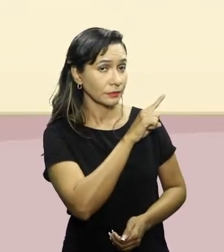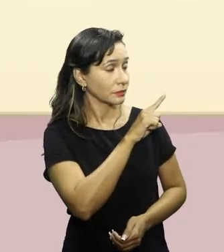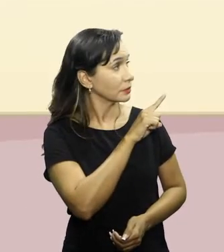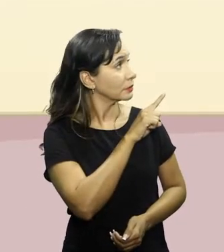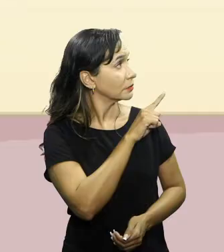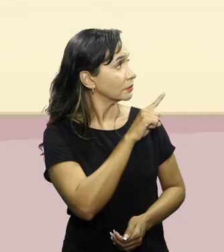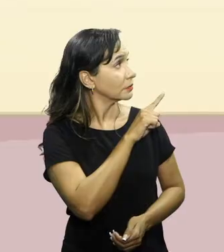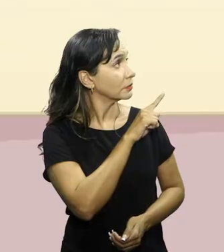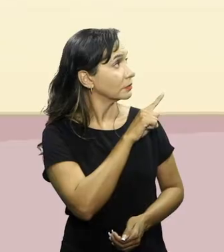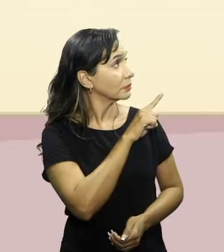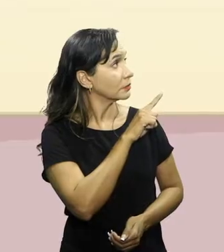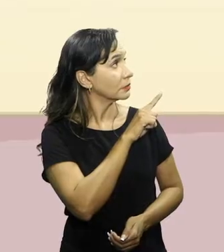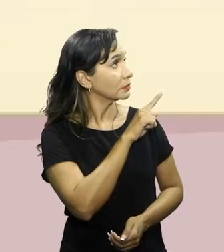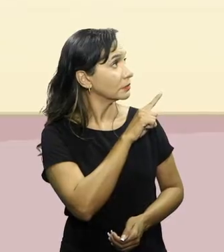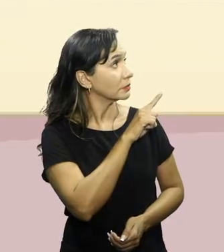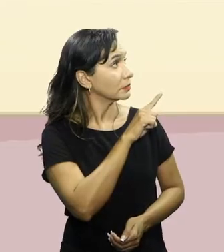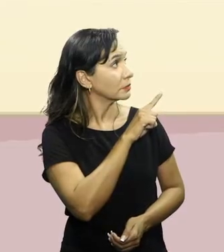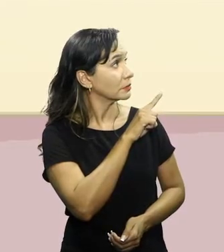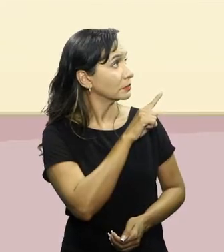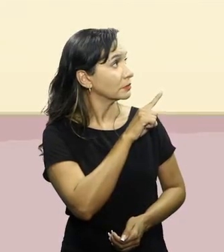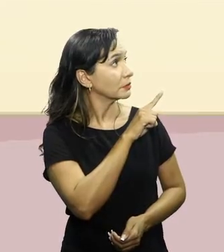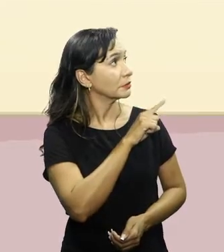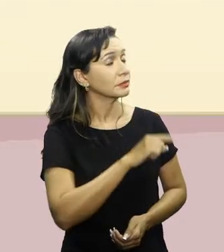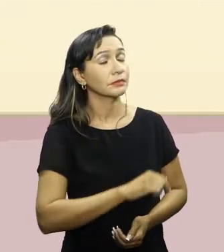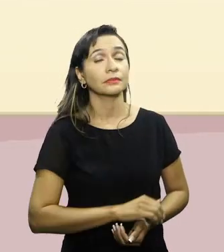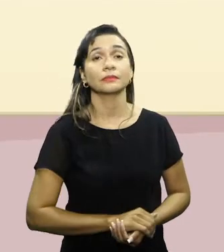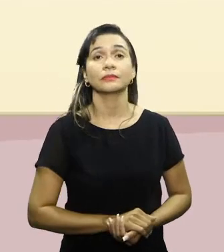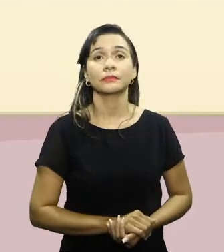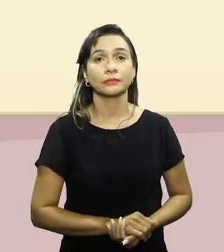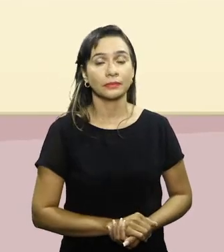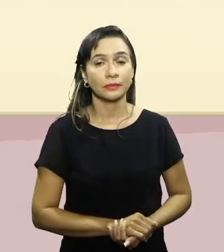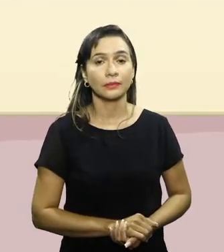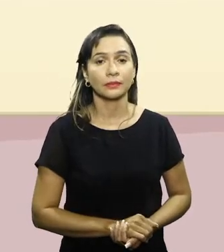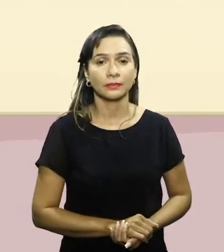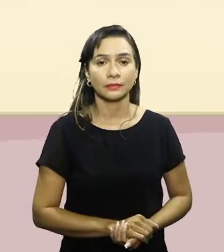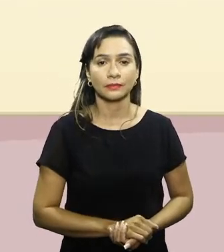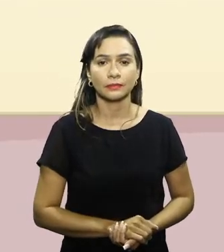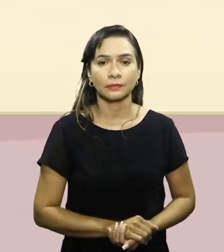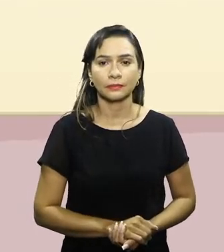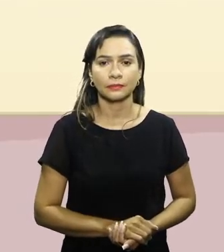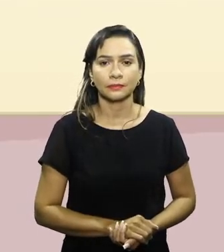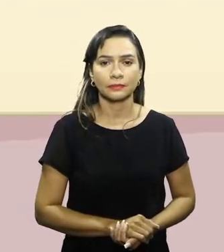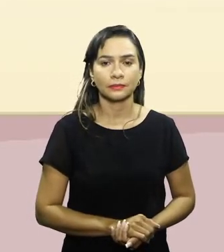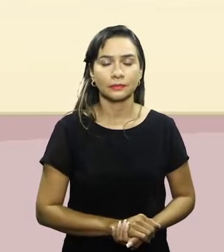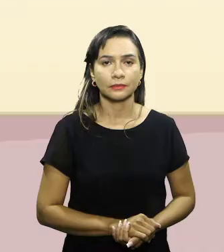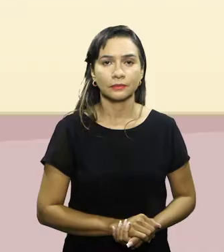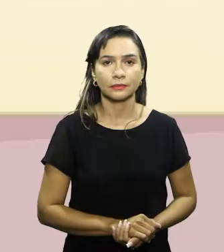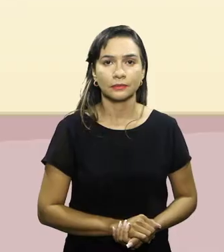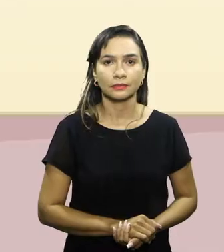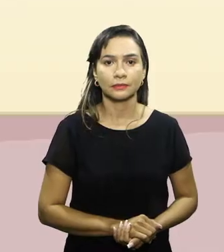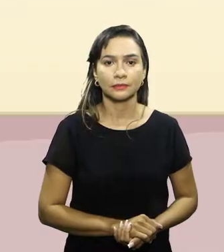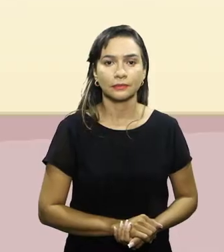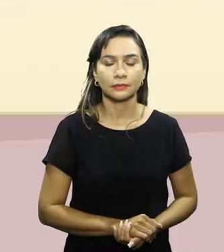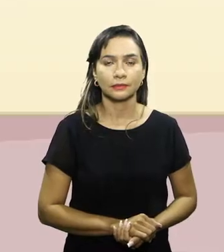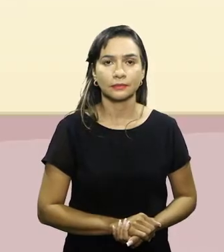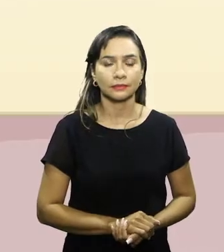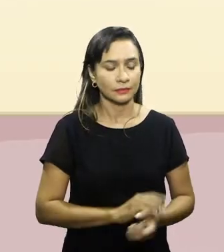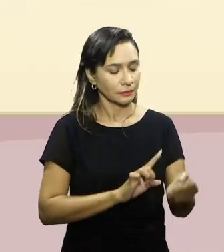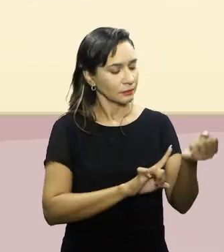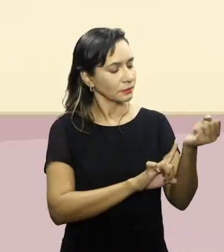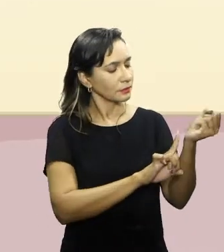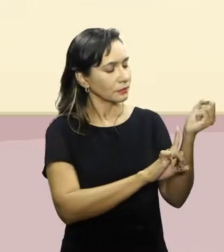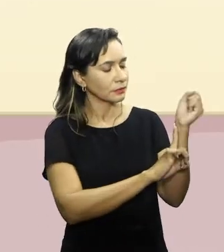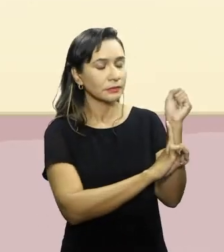o seu dedo direito, o seu dedo indicador e médio em cima do seu pulso esquerdo e verifica